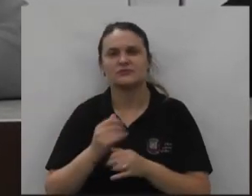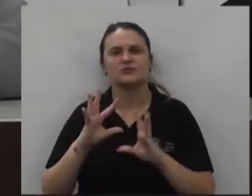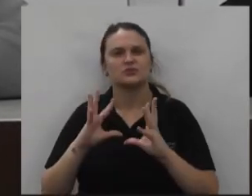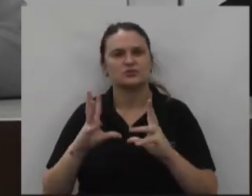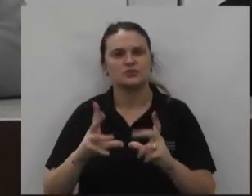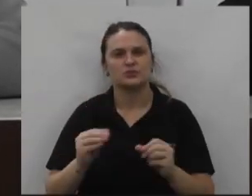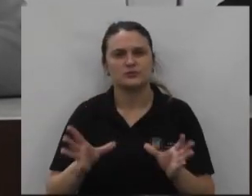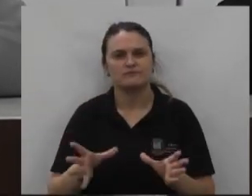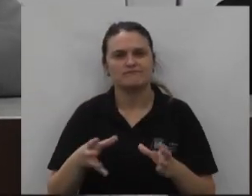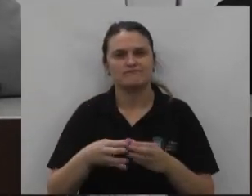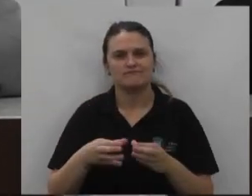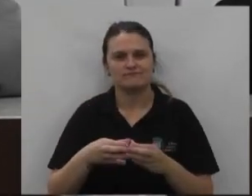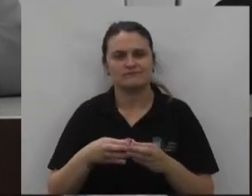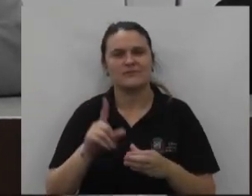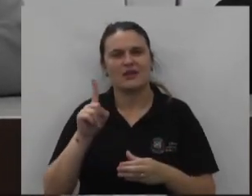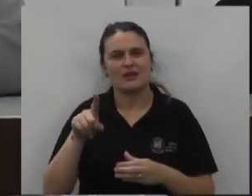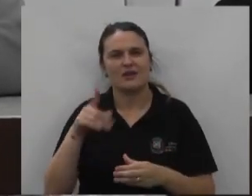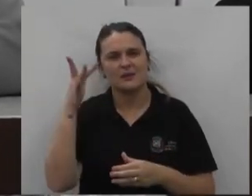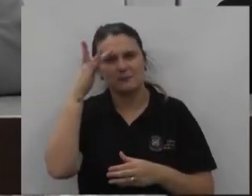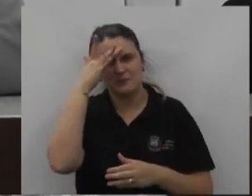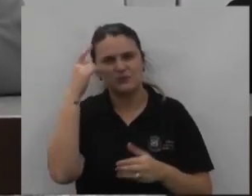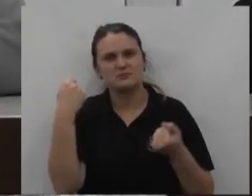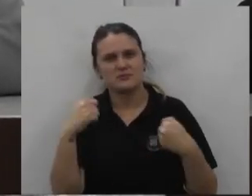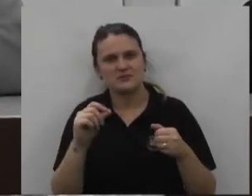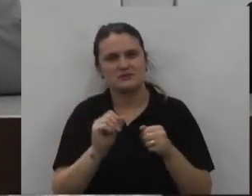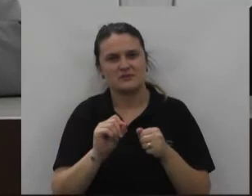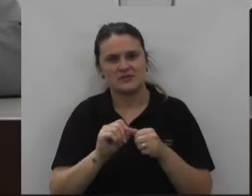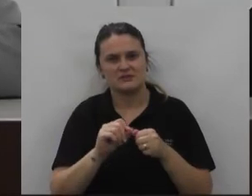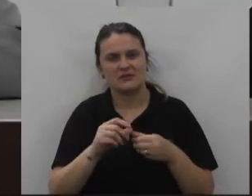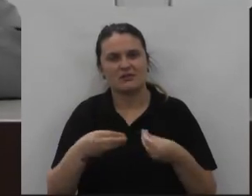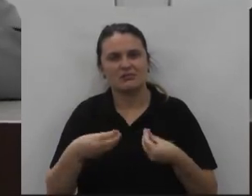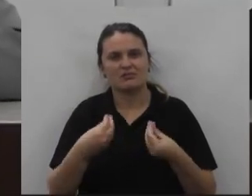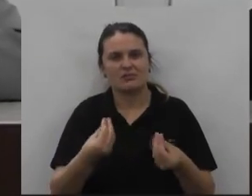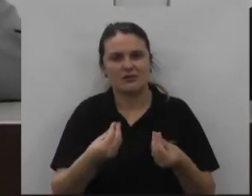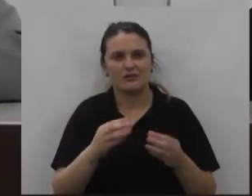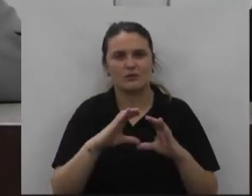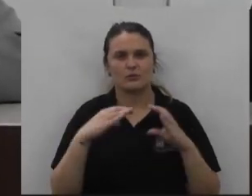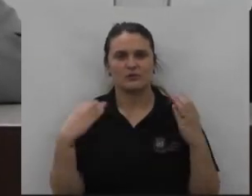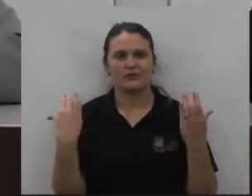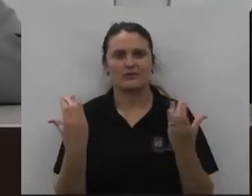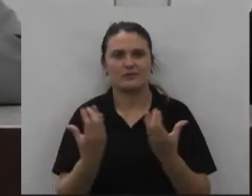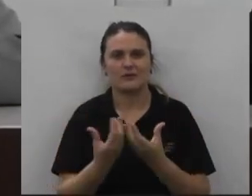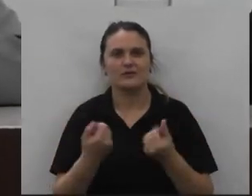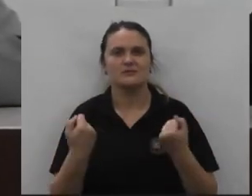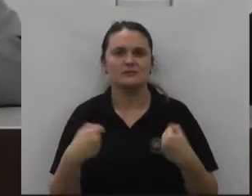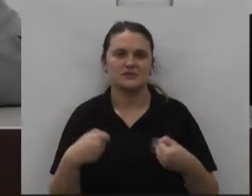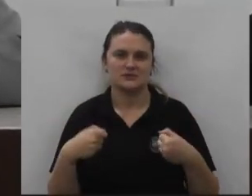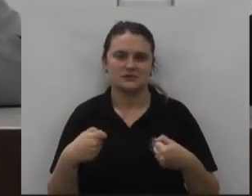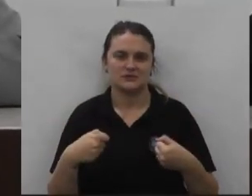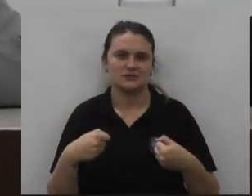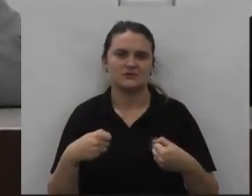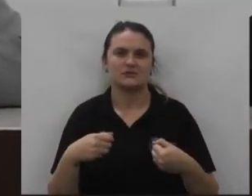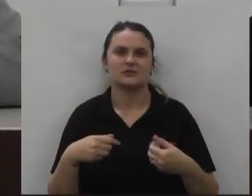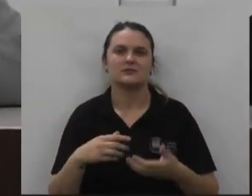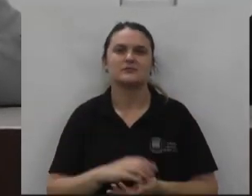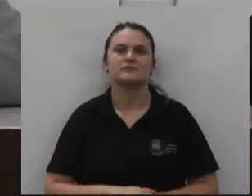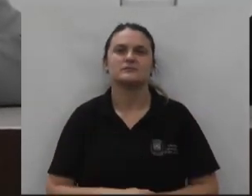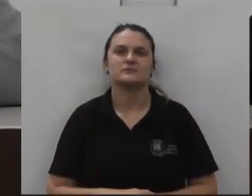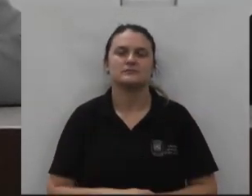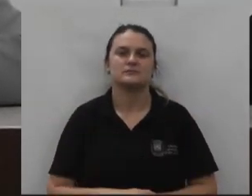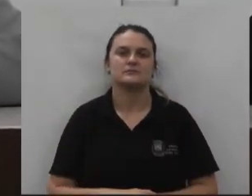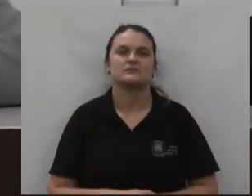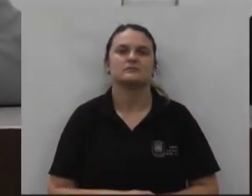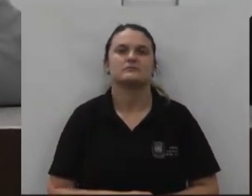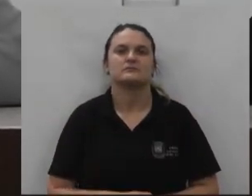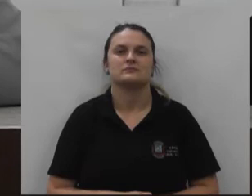e toda a sua equipe é o que nós podemos fazer para poder dar esse retorno para essa comunidade que tanto precisa e tanto carece